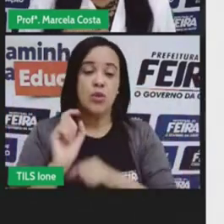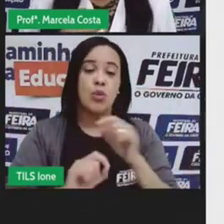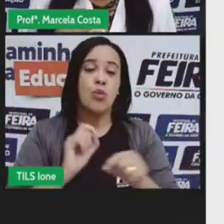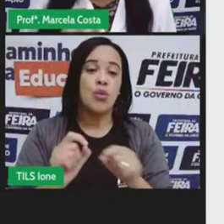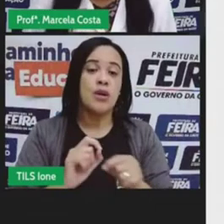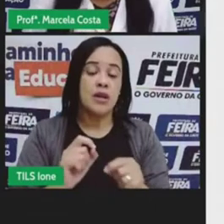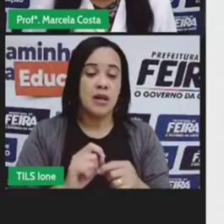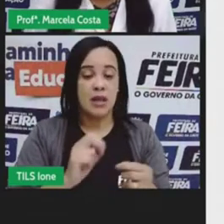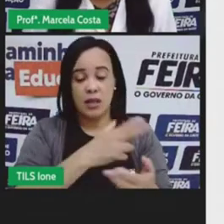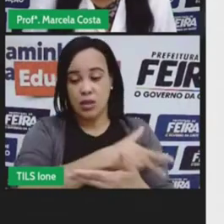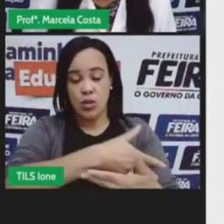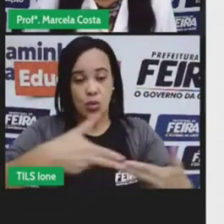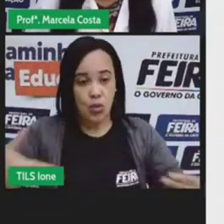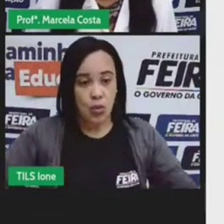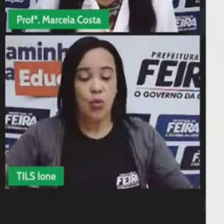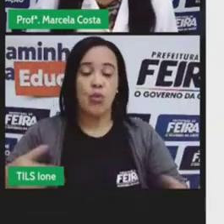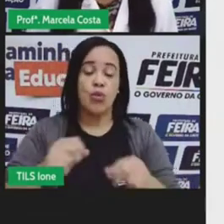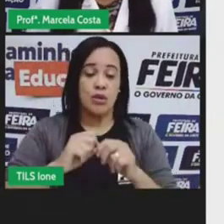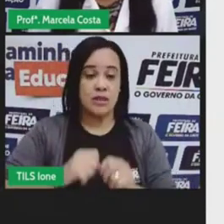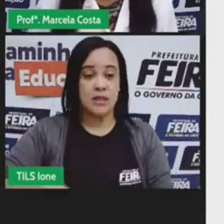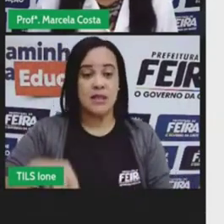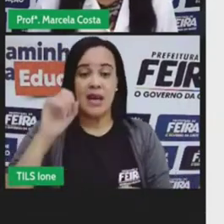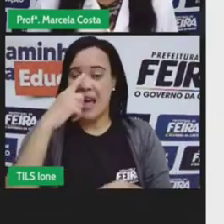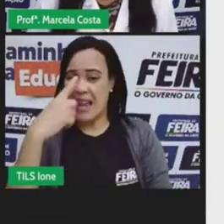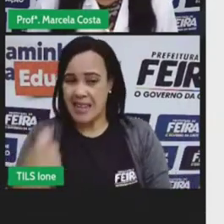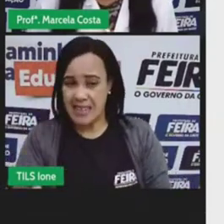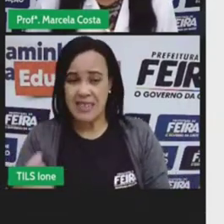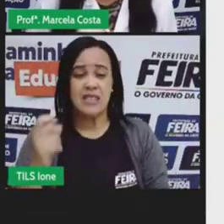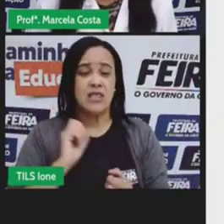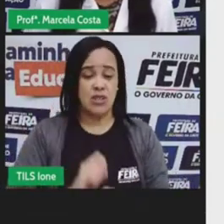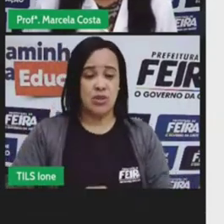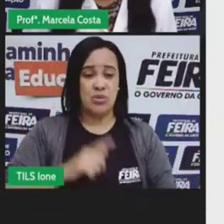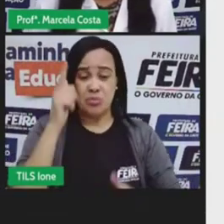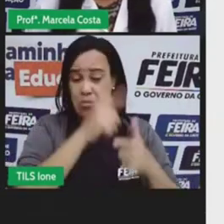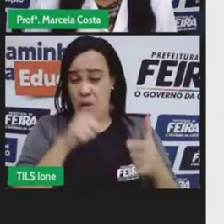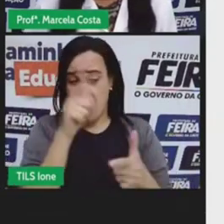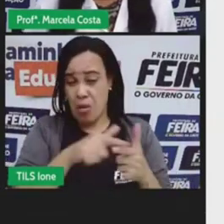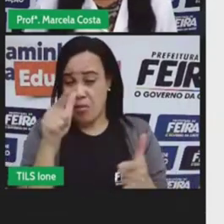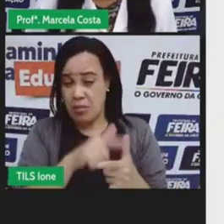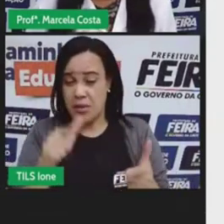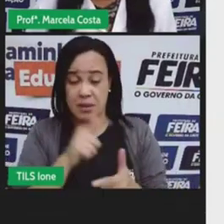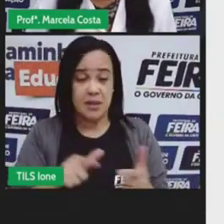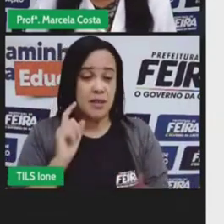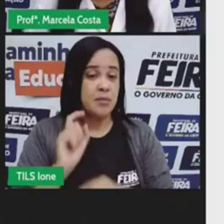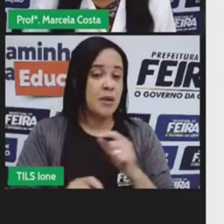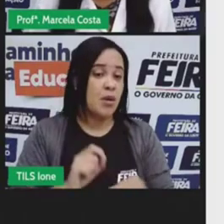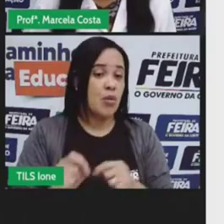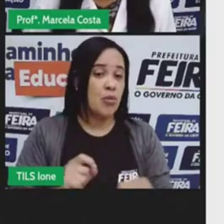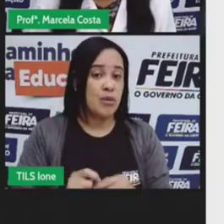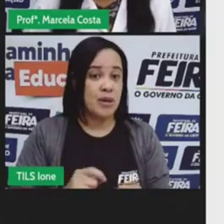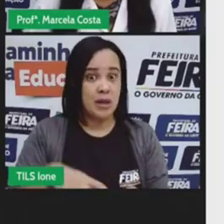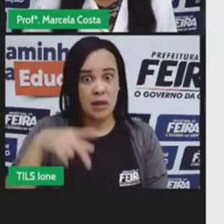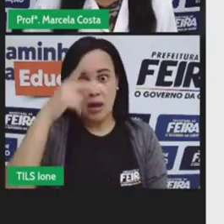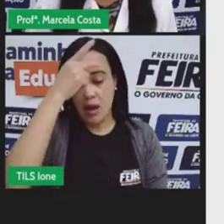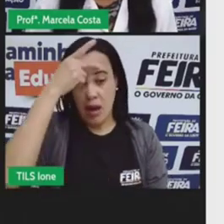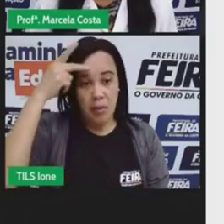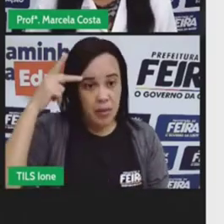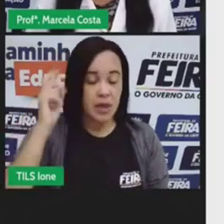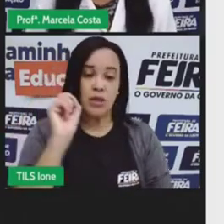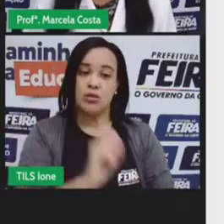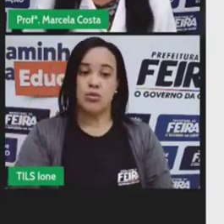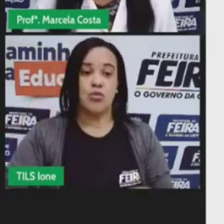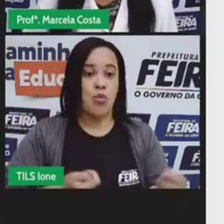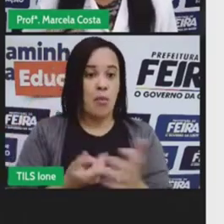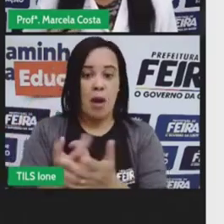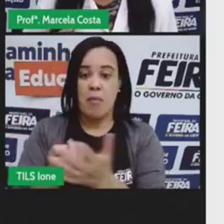produção de diferentes tipos de lixo aos problemas causados pelo consumo excessivo e